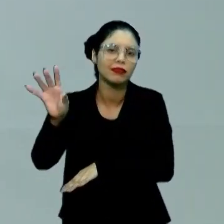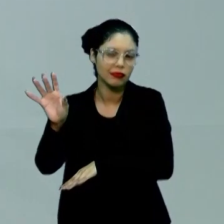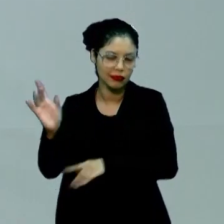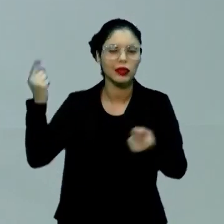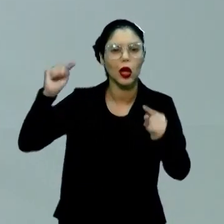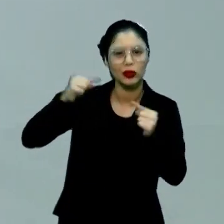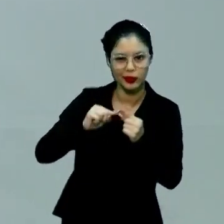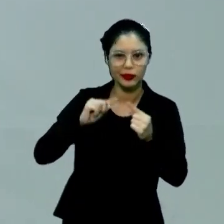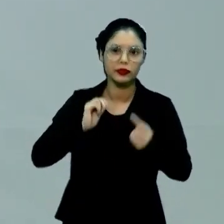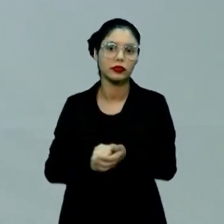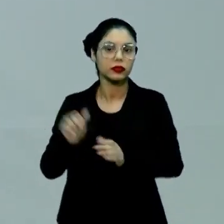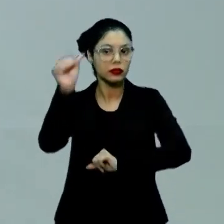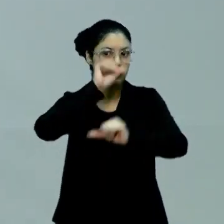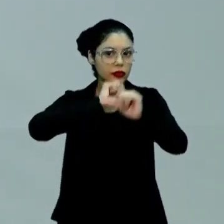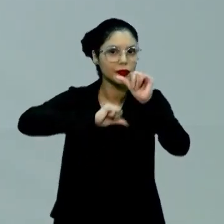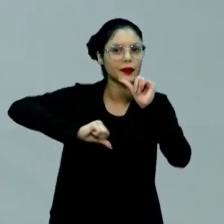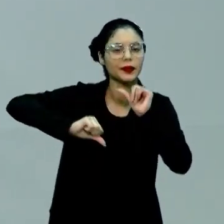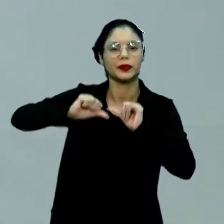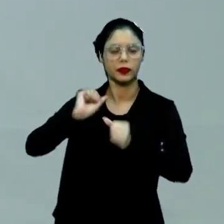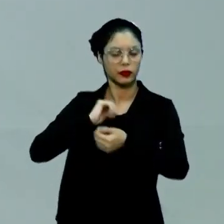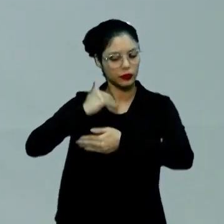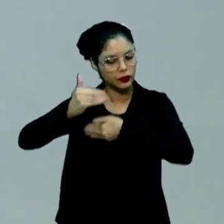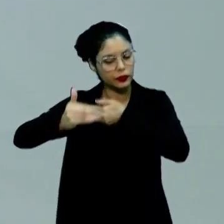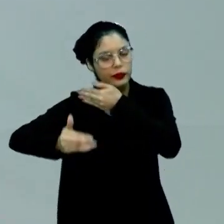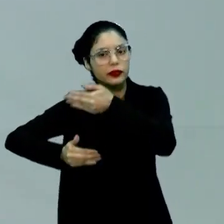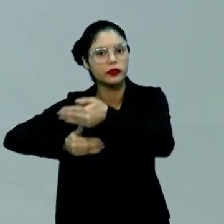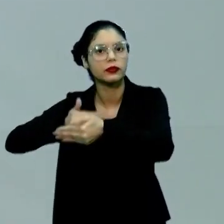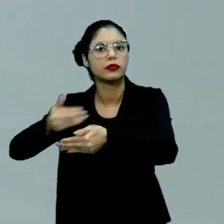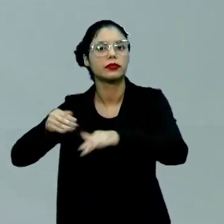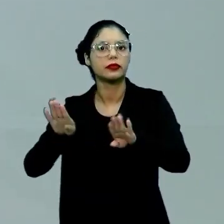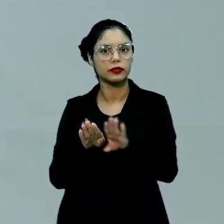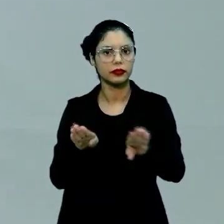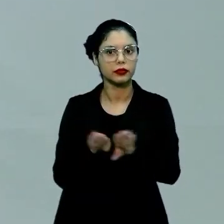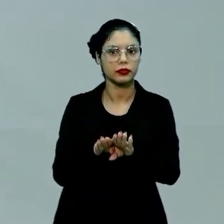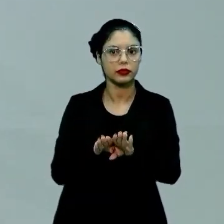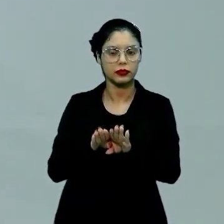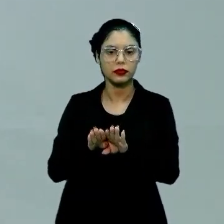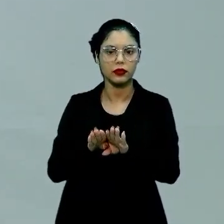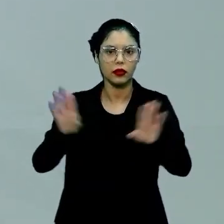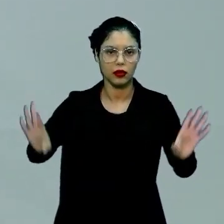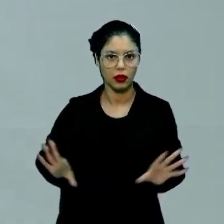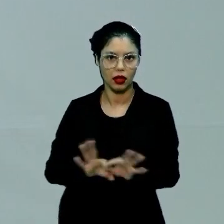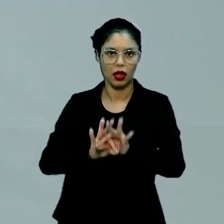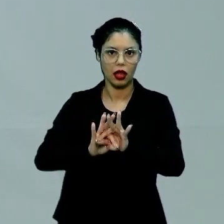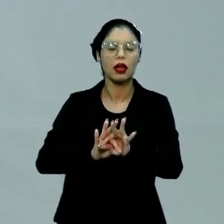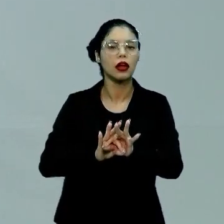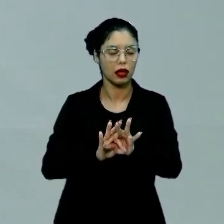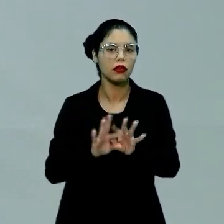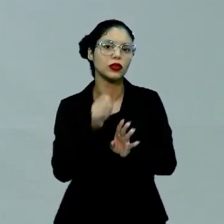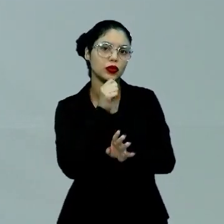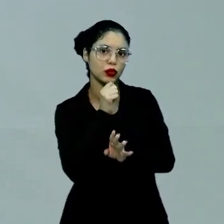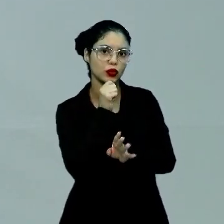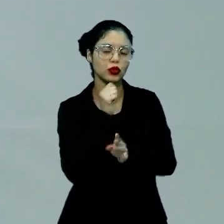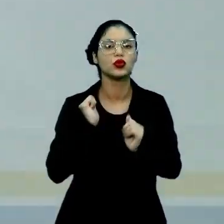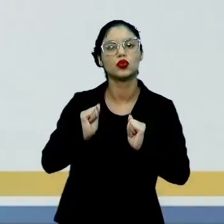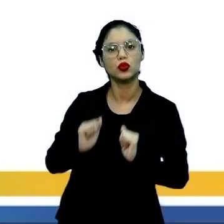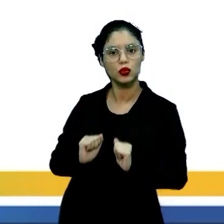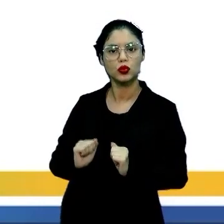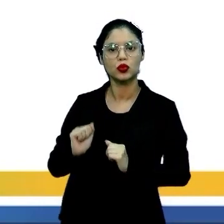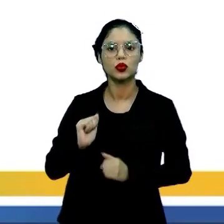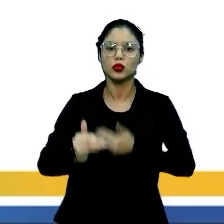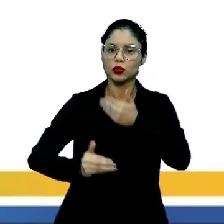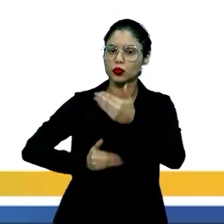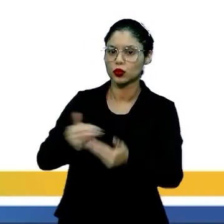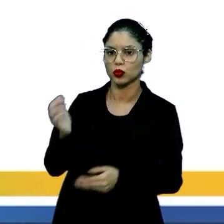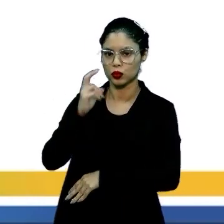Então, essa troca, essa evolução e esse intercâmbio de saberes é o que nos permite essa evolução